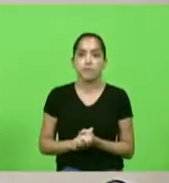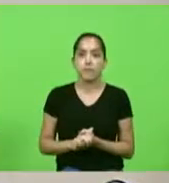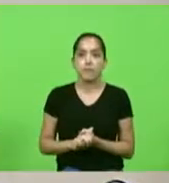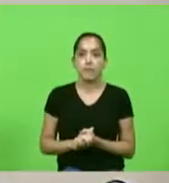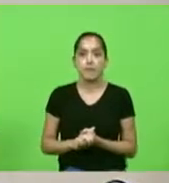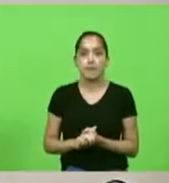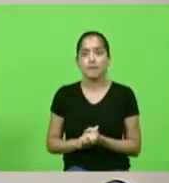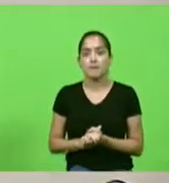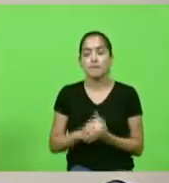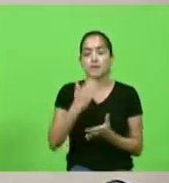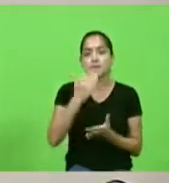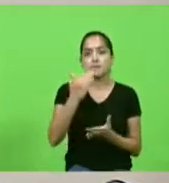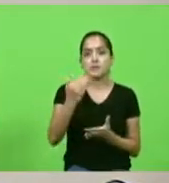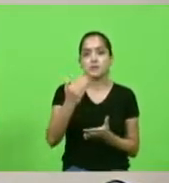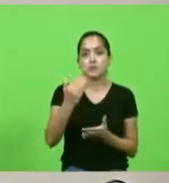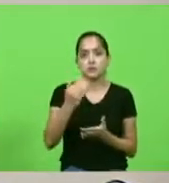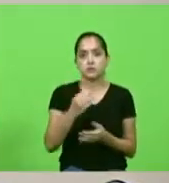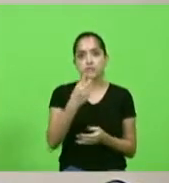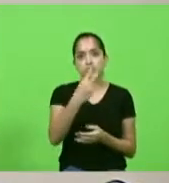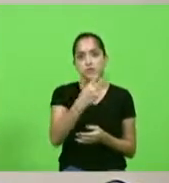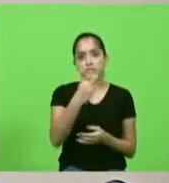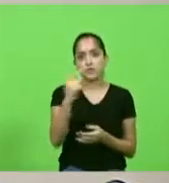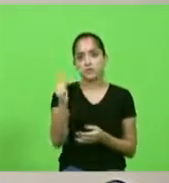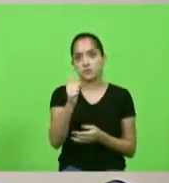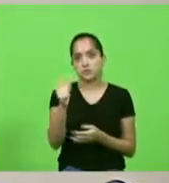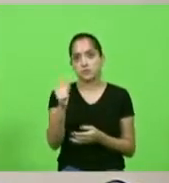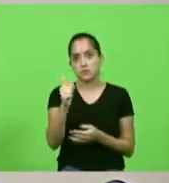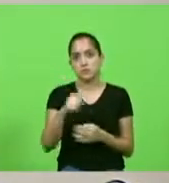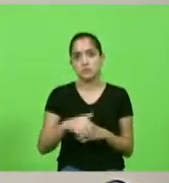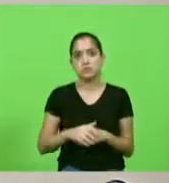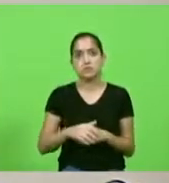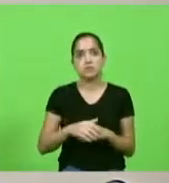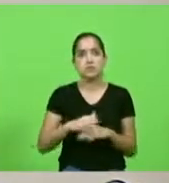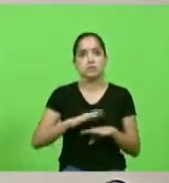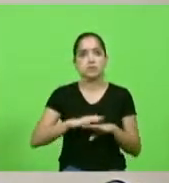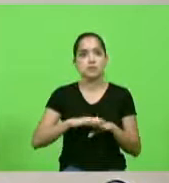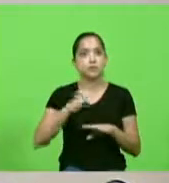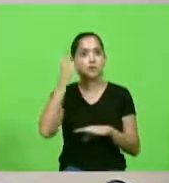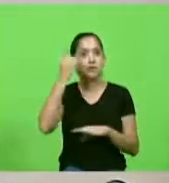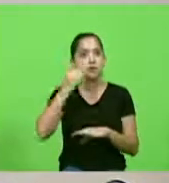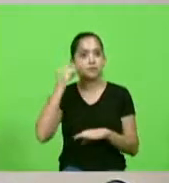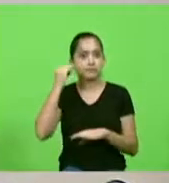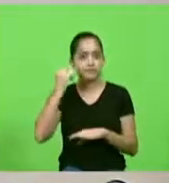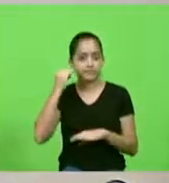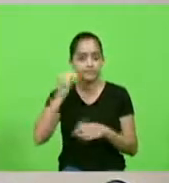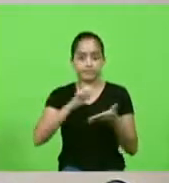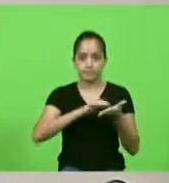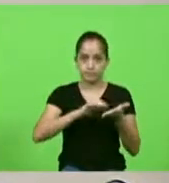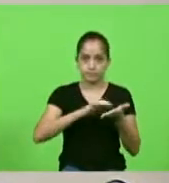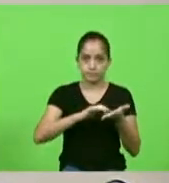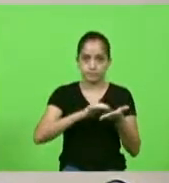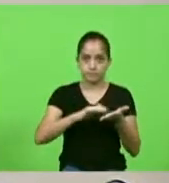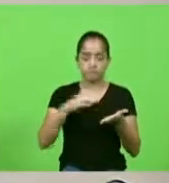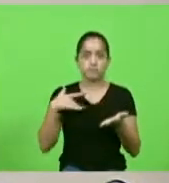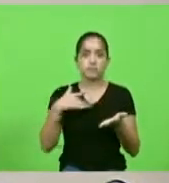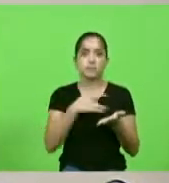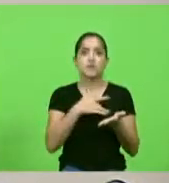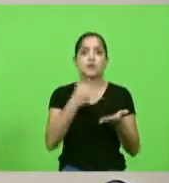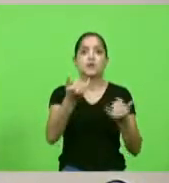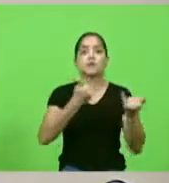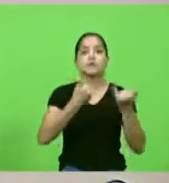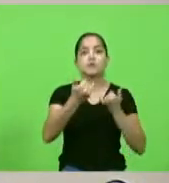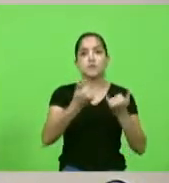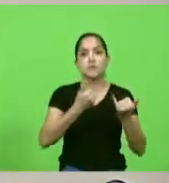pedido de informação número 211 deputado Marcio Machado solicitando ao secretário do Estado da Saúde informações